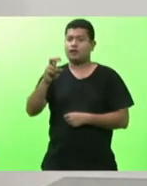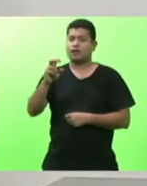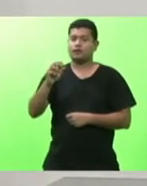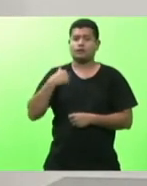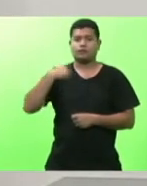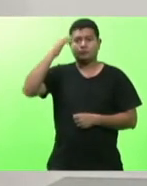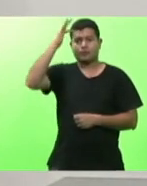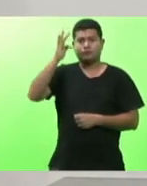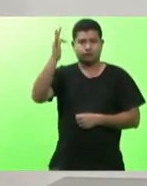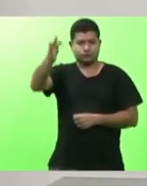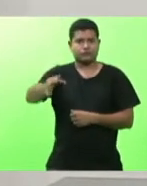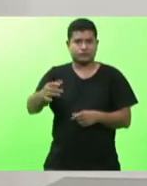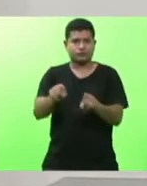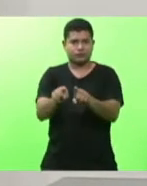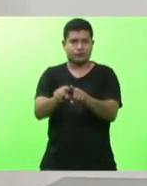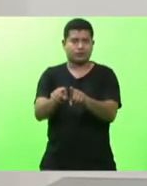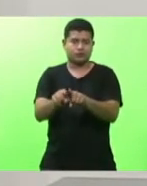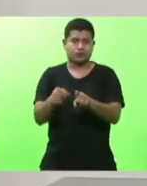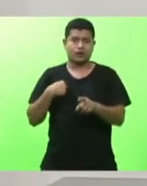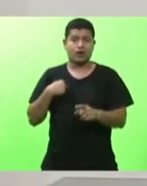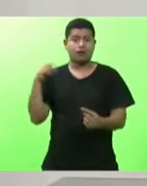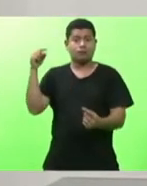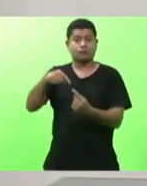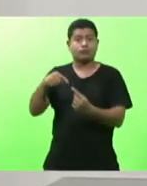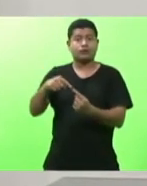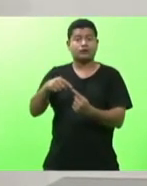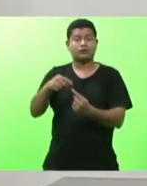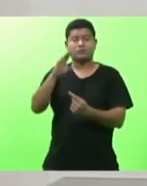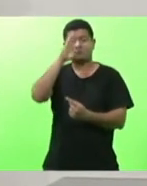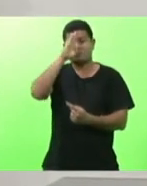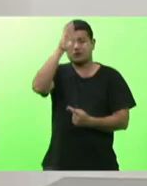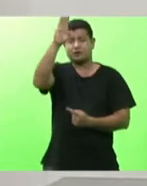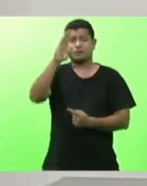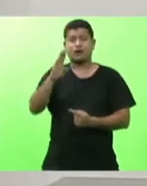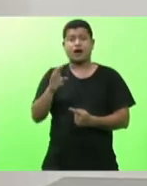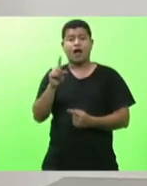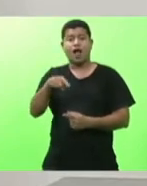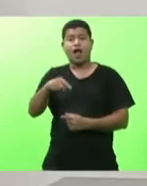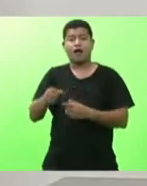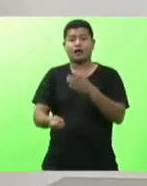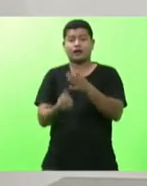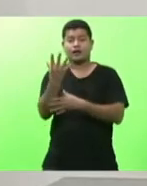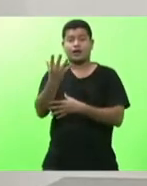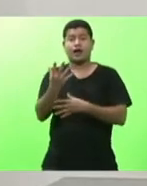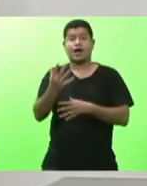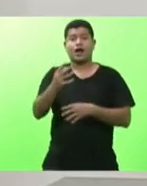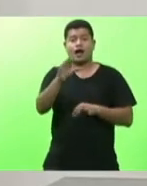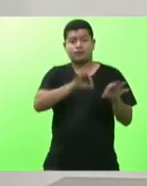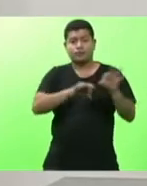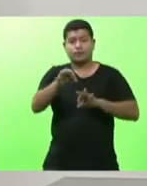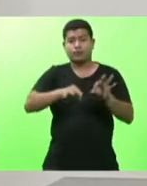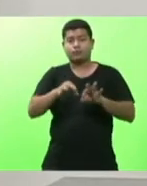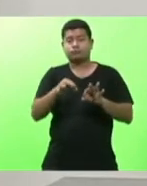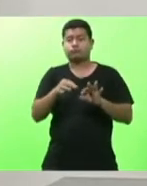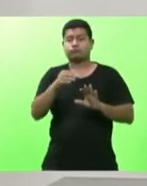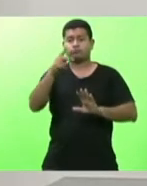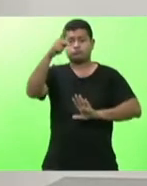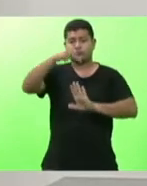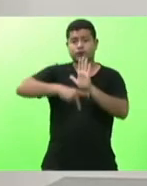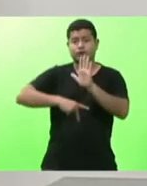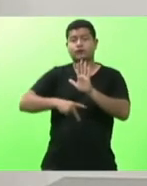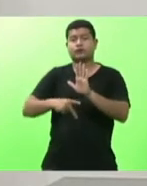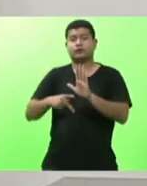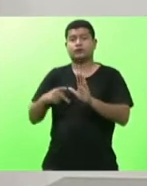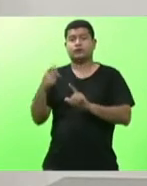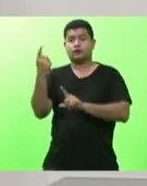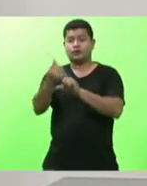E ele tem como objetivo central então estabelecer o planejamento estratégico de transportes de